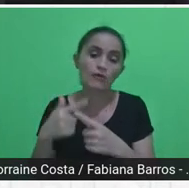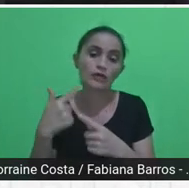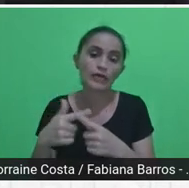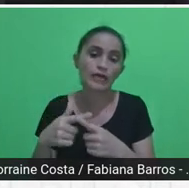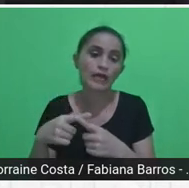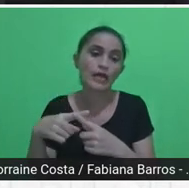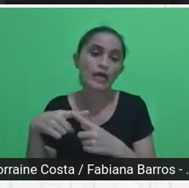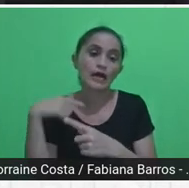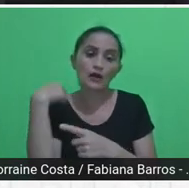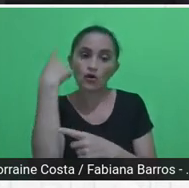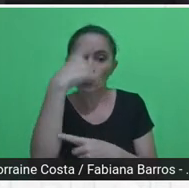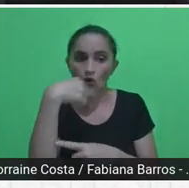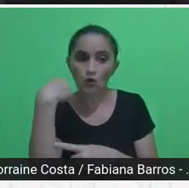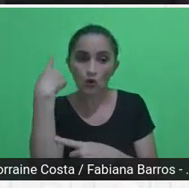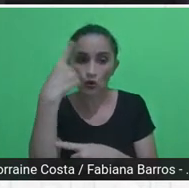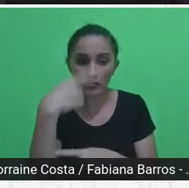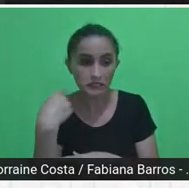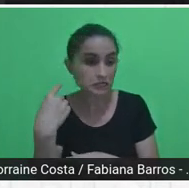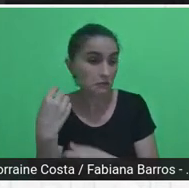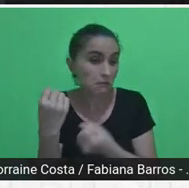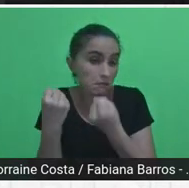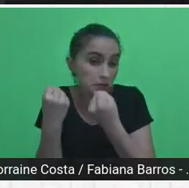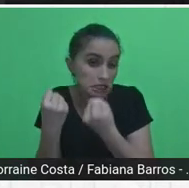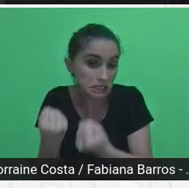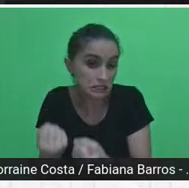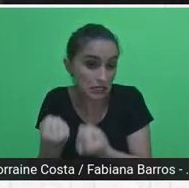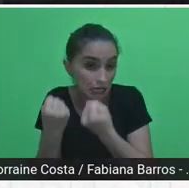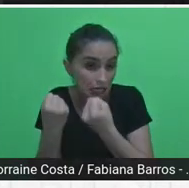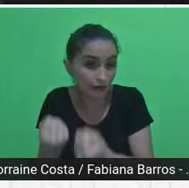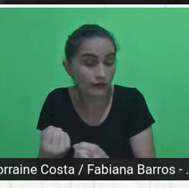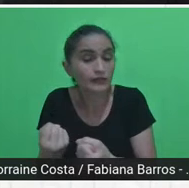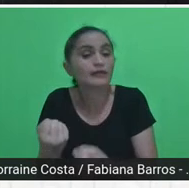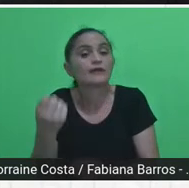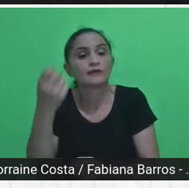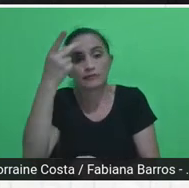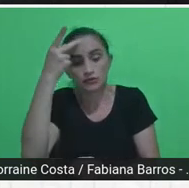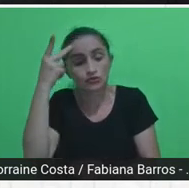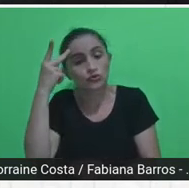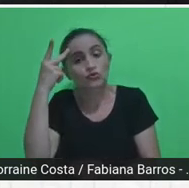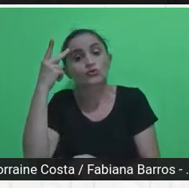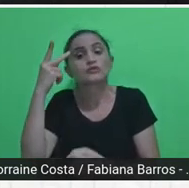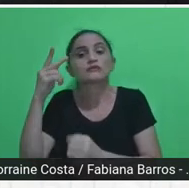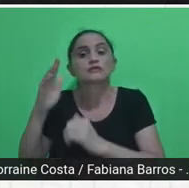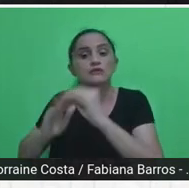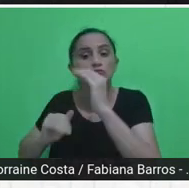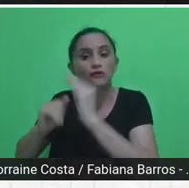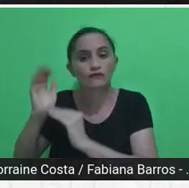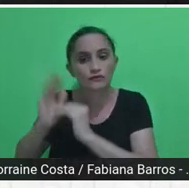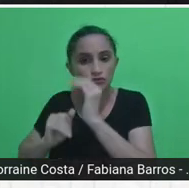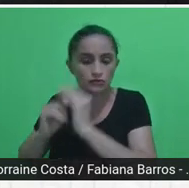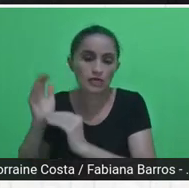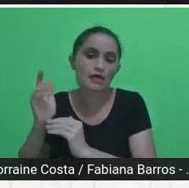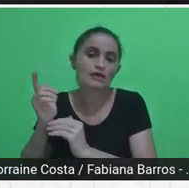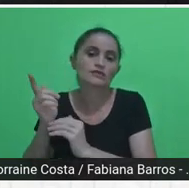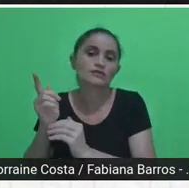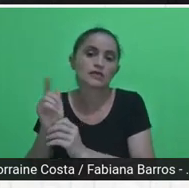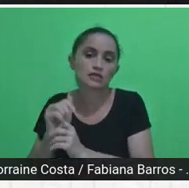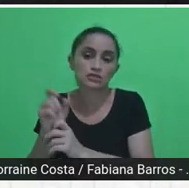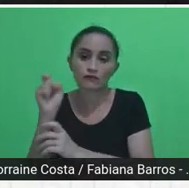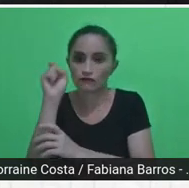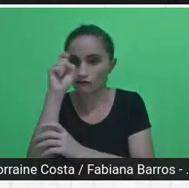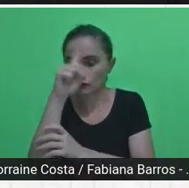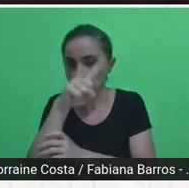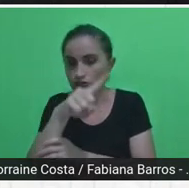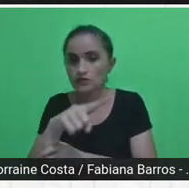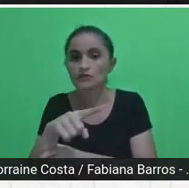para os residentes, mas, enfim, então, essa proposta era de 1920 horas, que